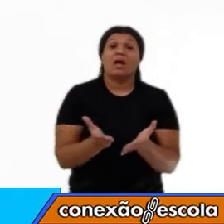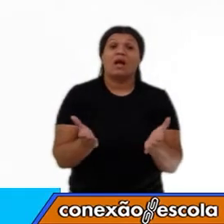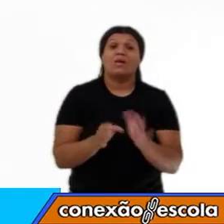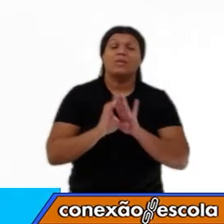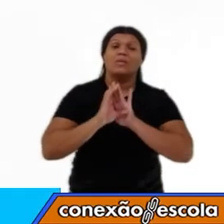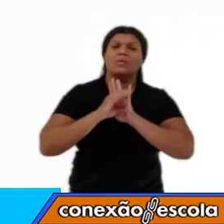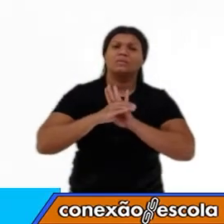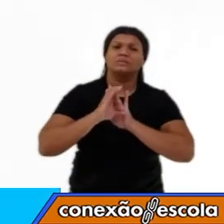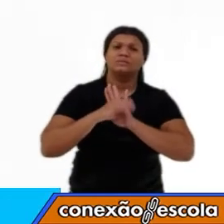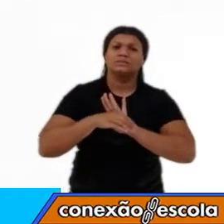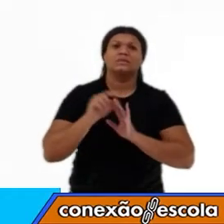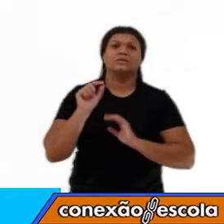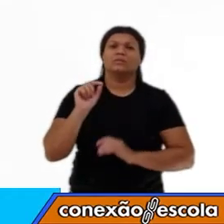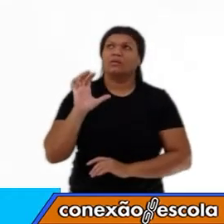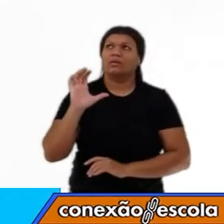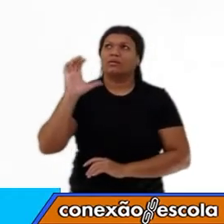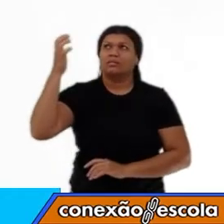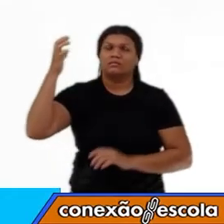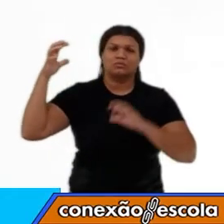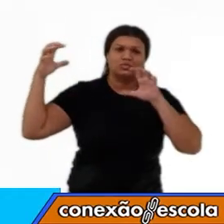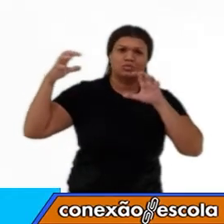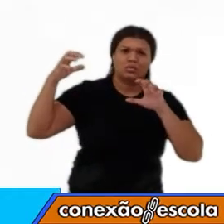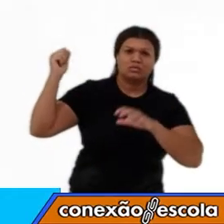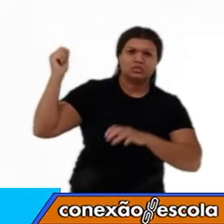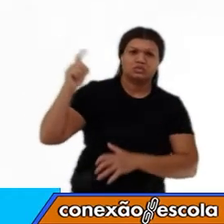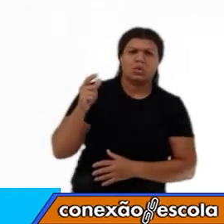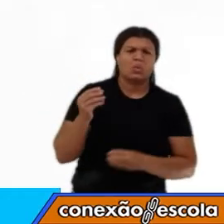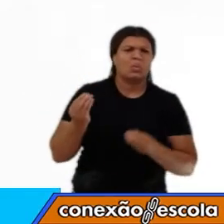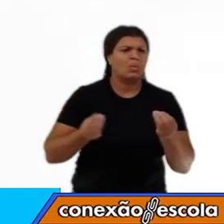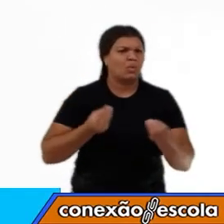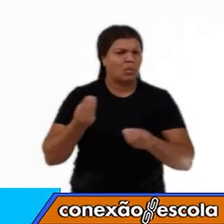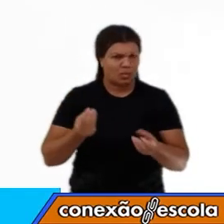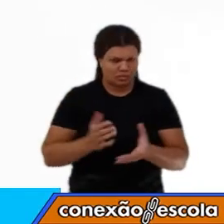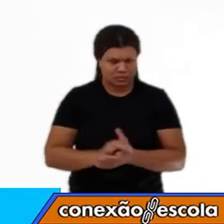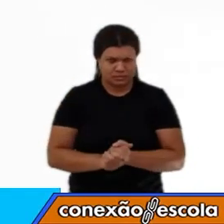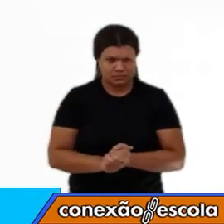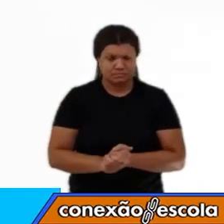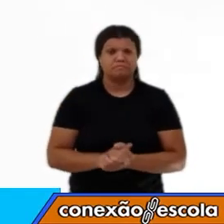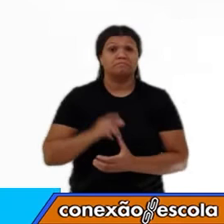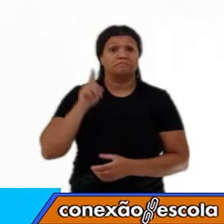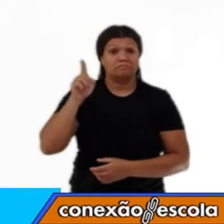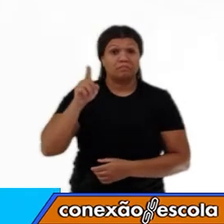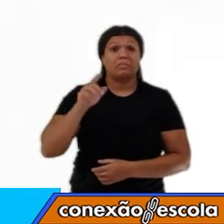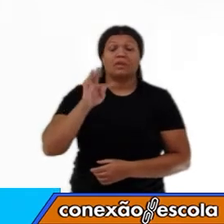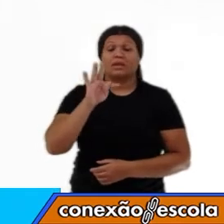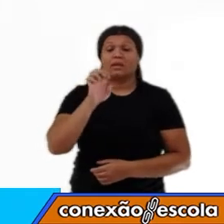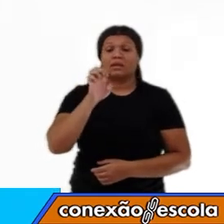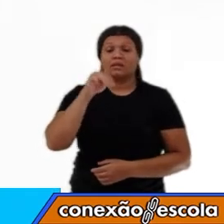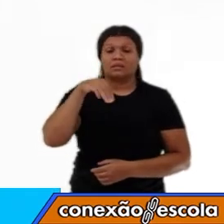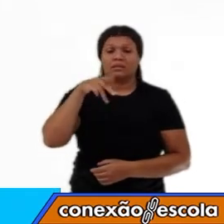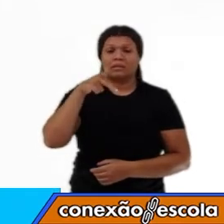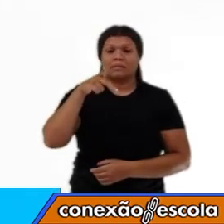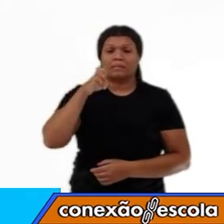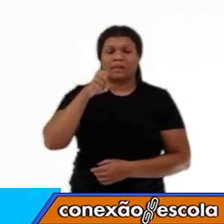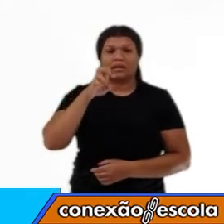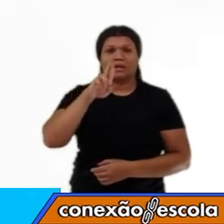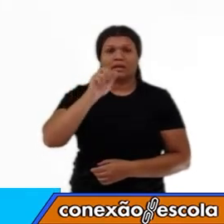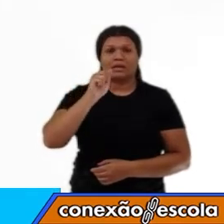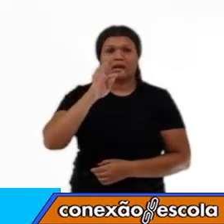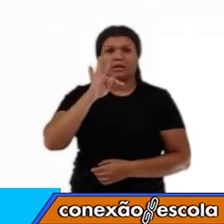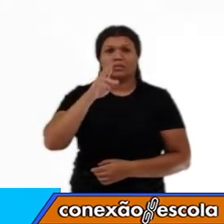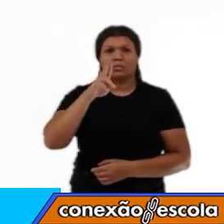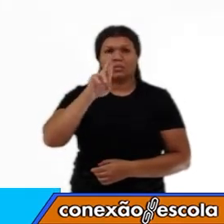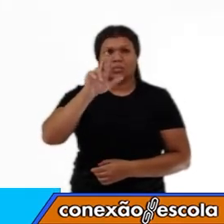conceito de temperatura. Temperatura é uma grandeza física que determina